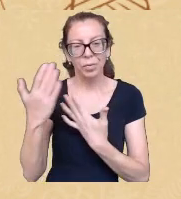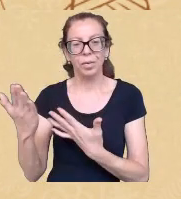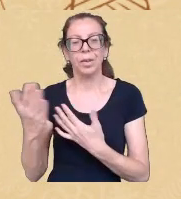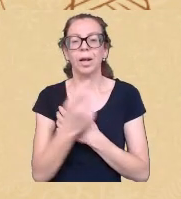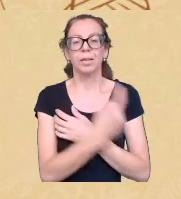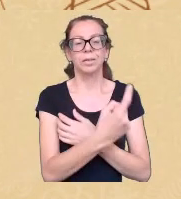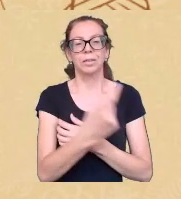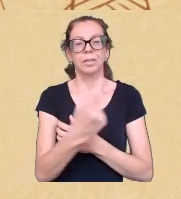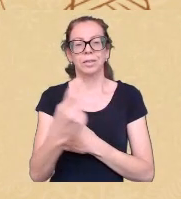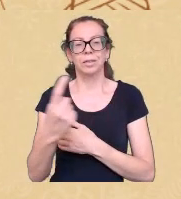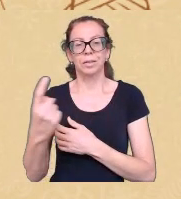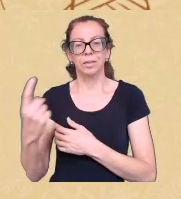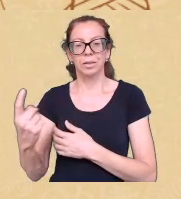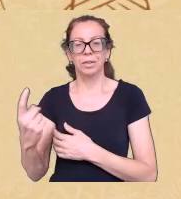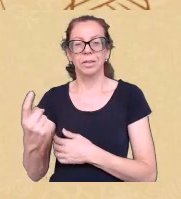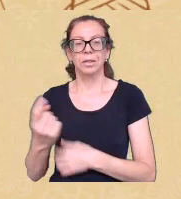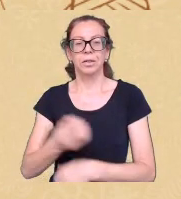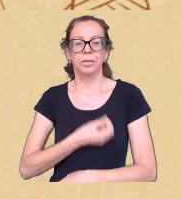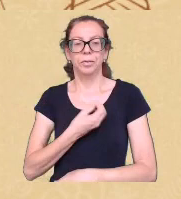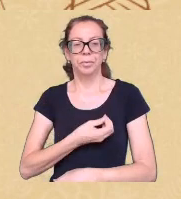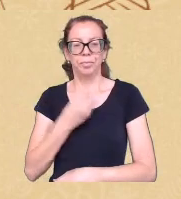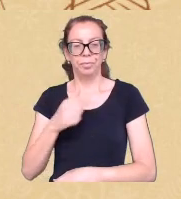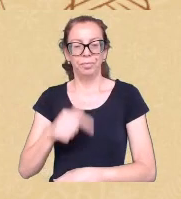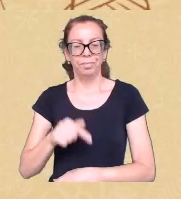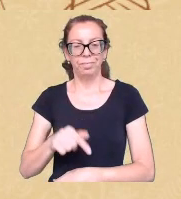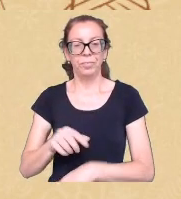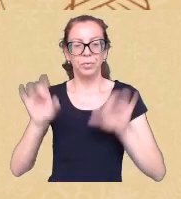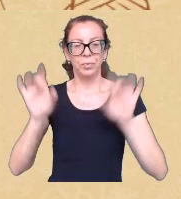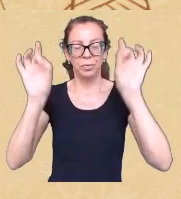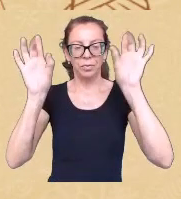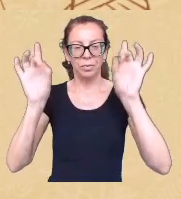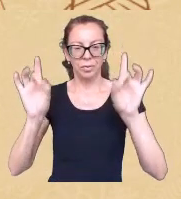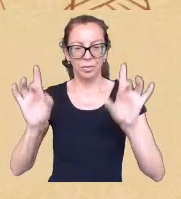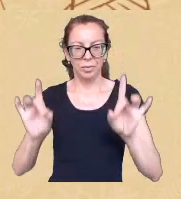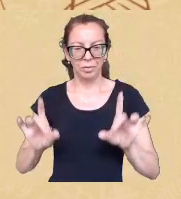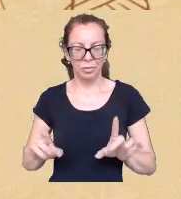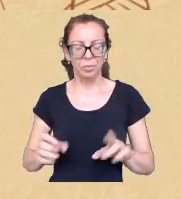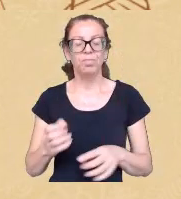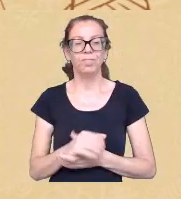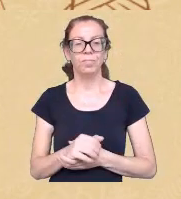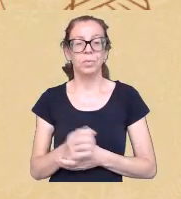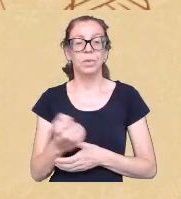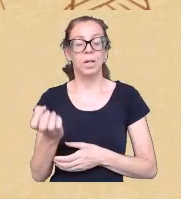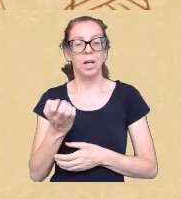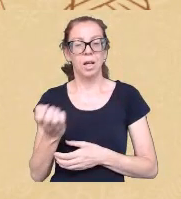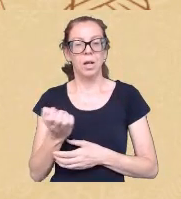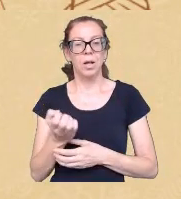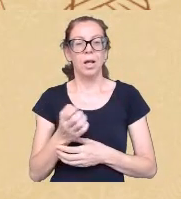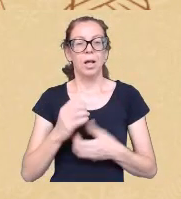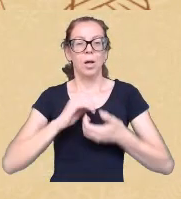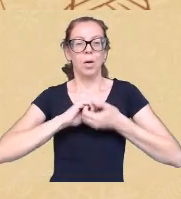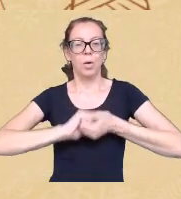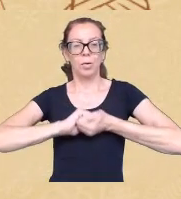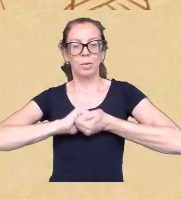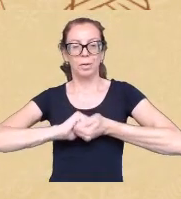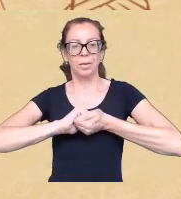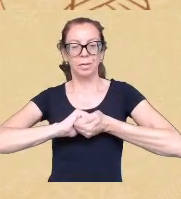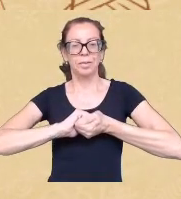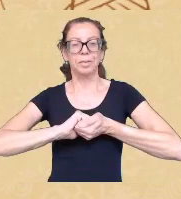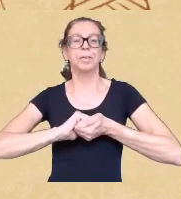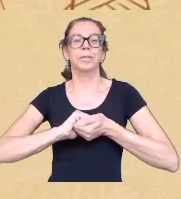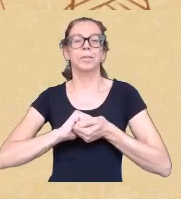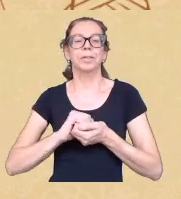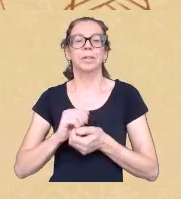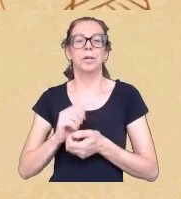que estamos aqui em especial quero cumprimentar a todos na pessoa da Jesus